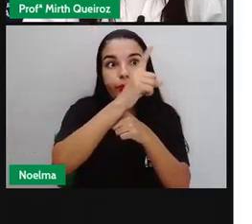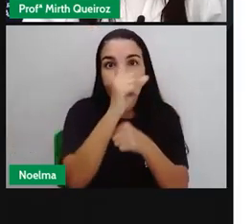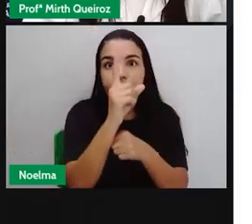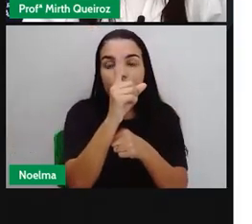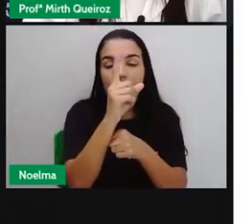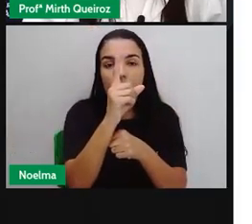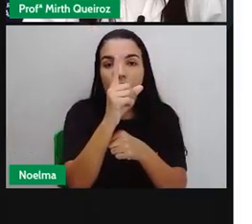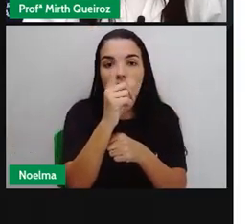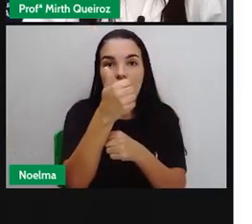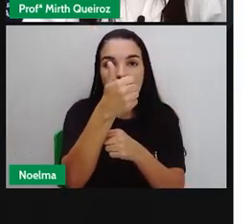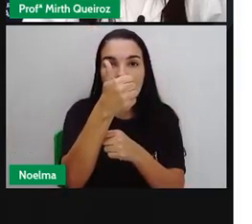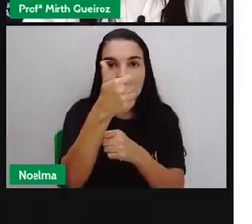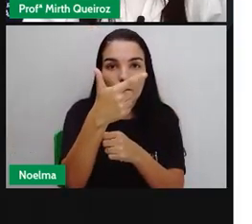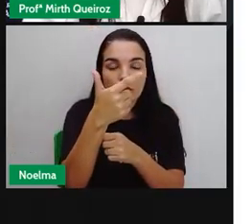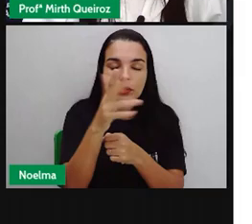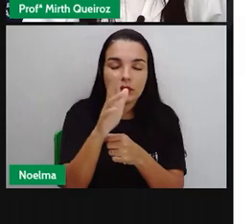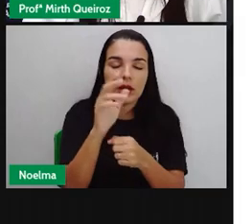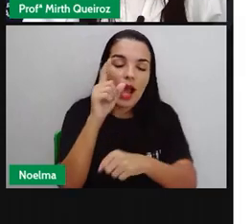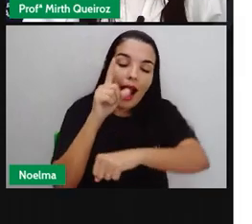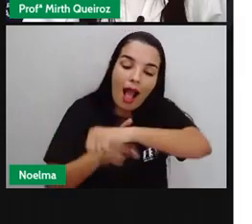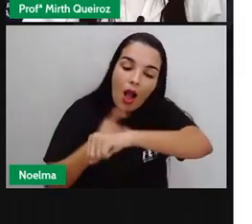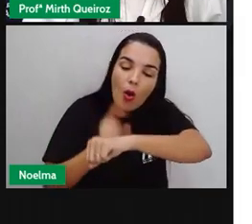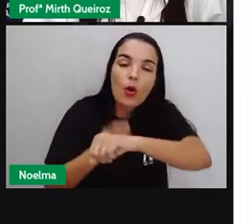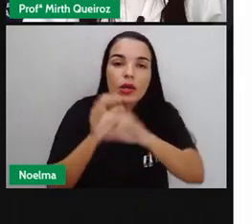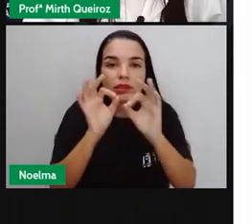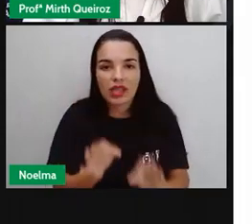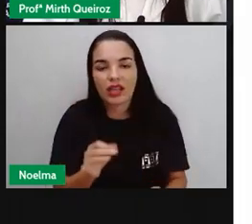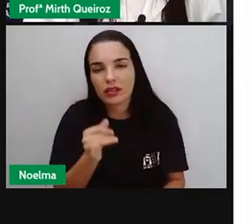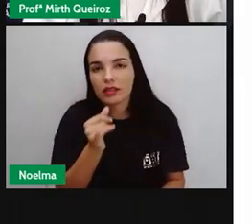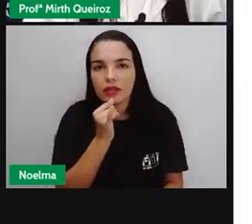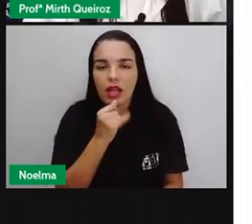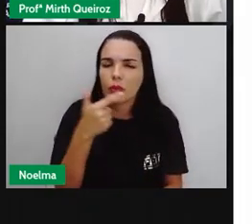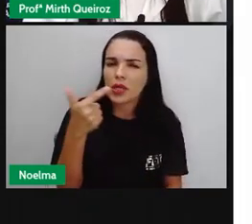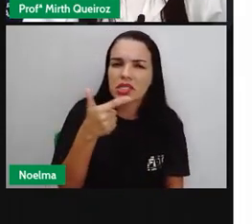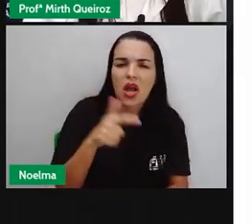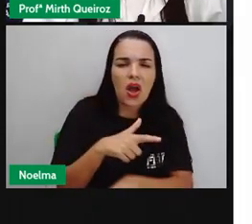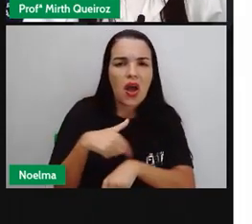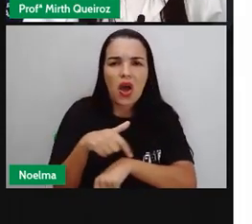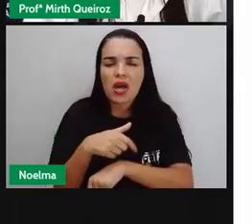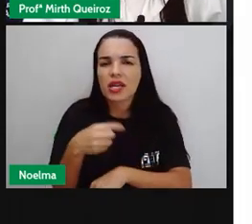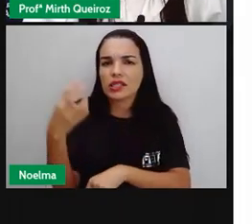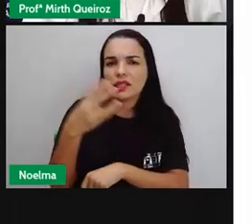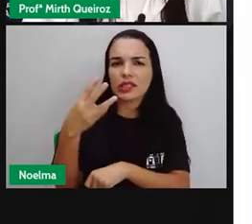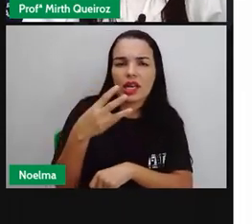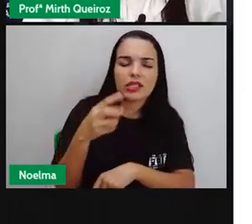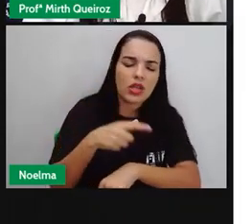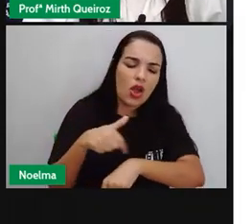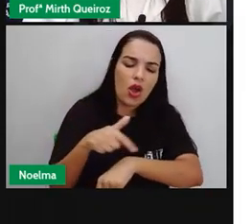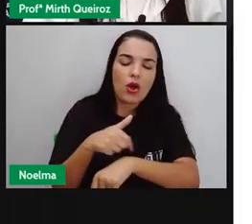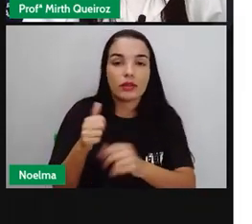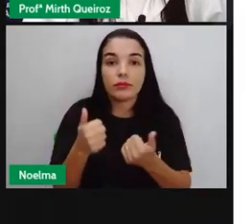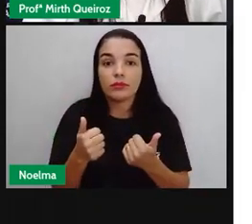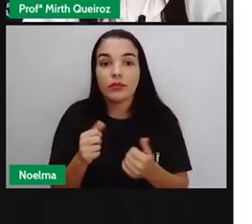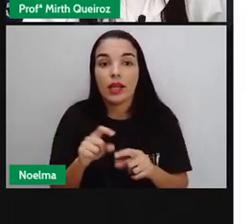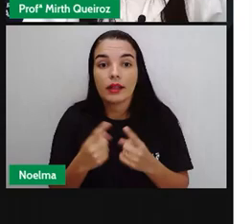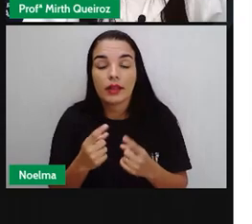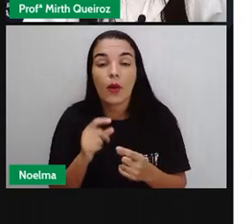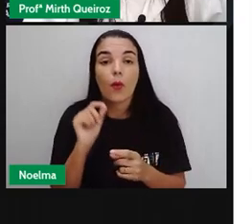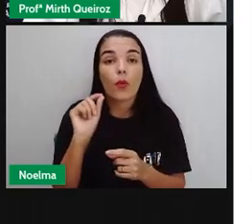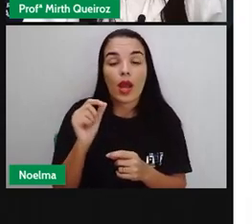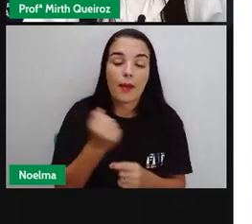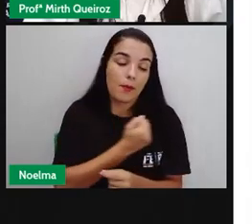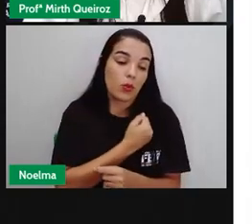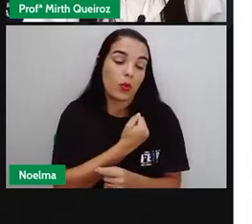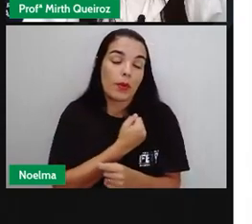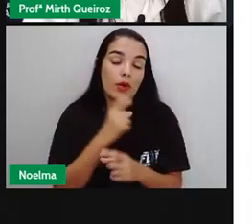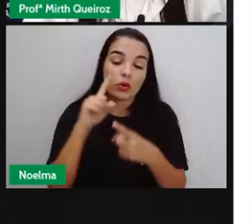Significa que é a hora 2 horas 3 horas 4 horas Entenderam como fazer? Então só vai pegar o numeral E